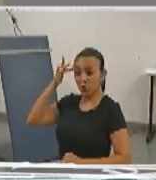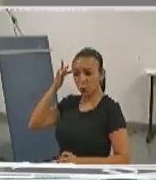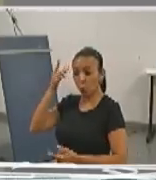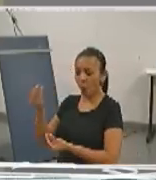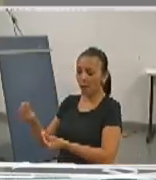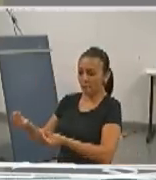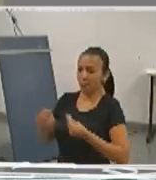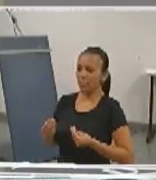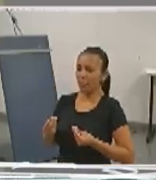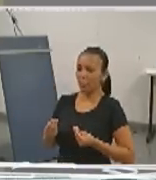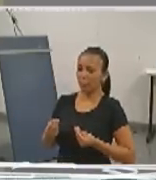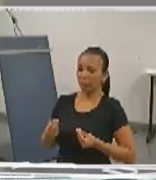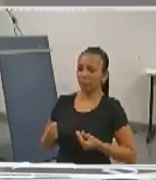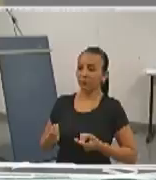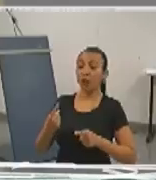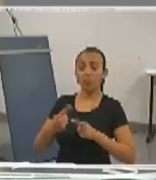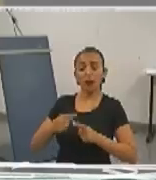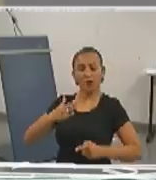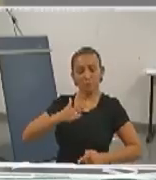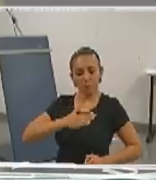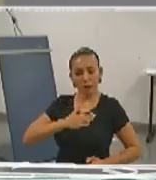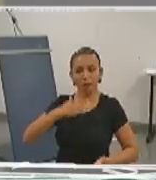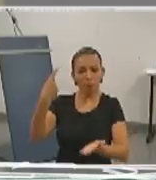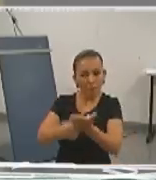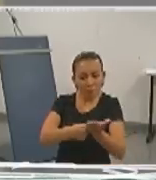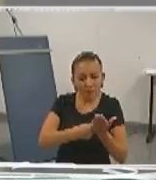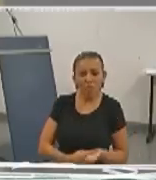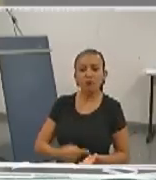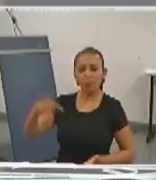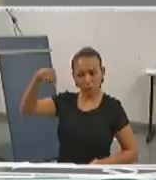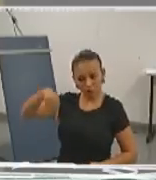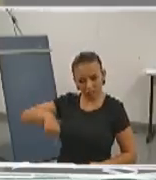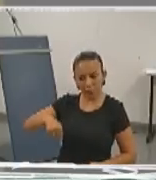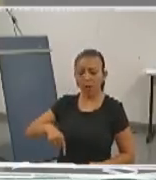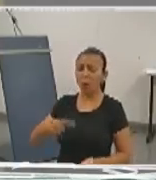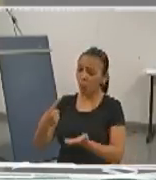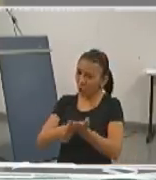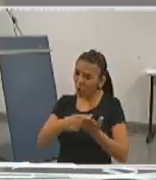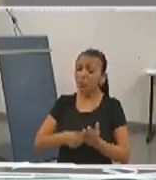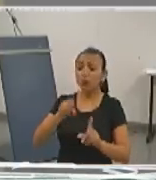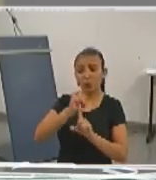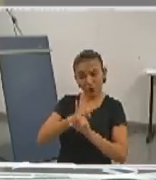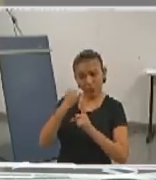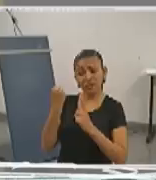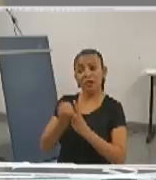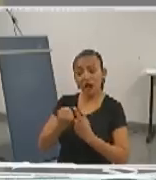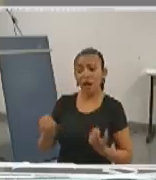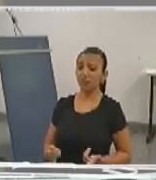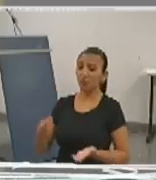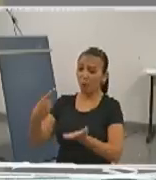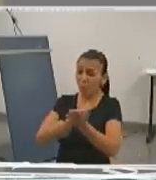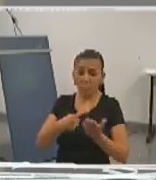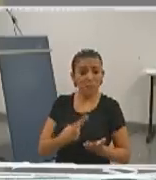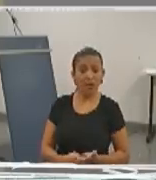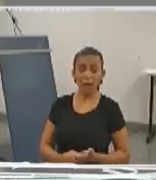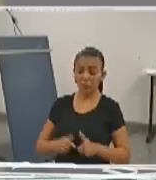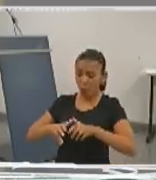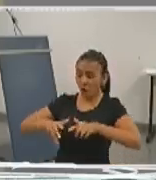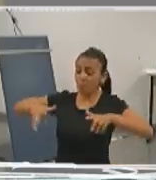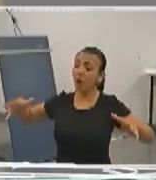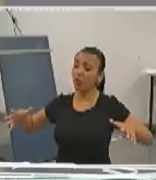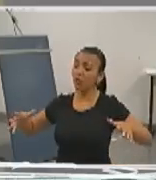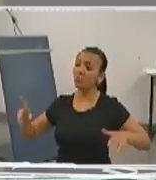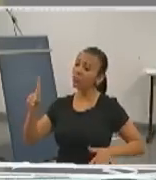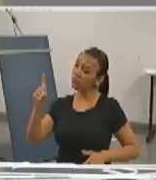aqui. Eu estou aqui pelo meu compromisso com essa instituição, pelo meu compromisso com essa sociedade, pelo compromisso com a macro-região da Grande